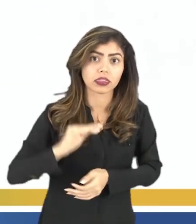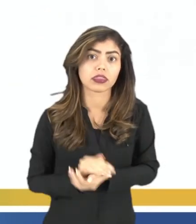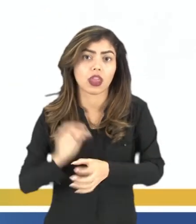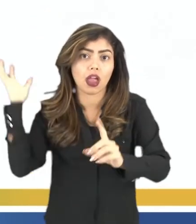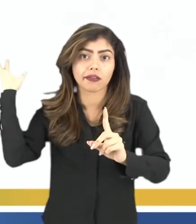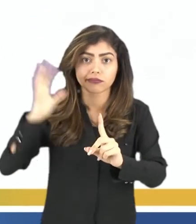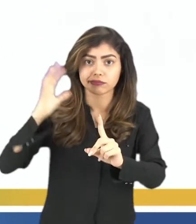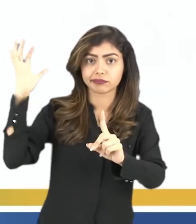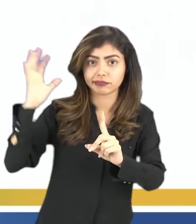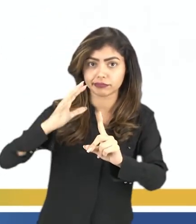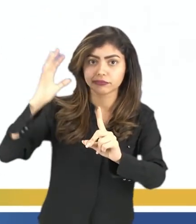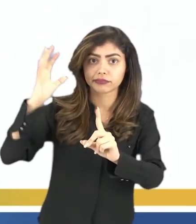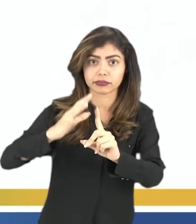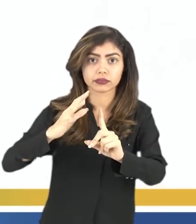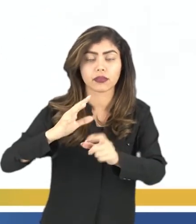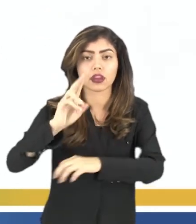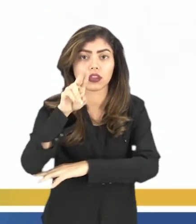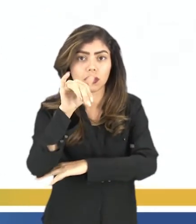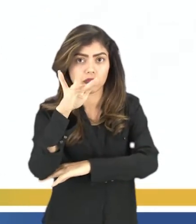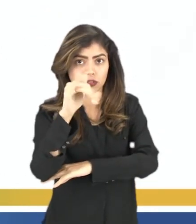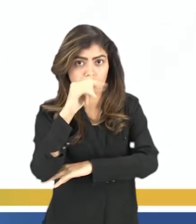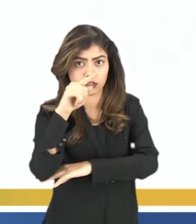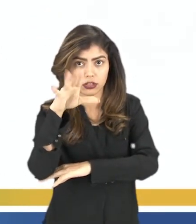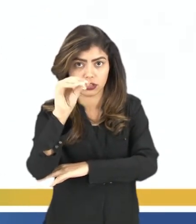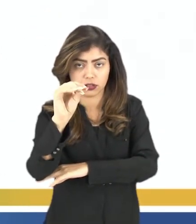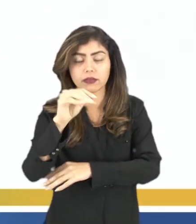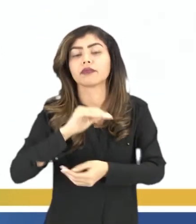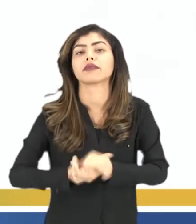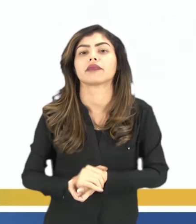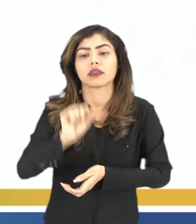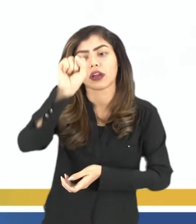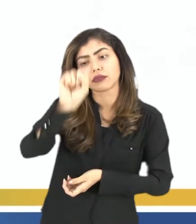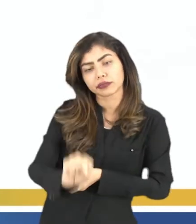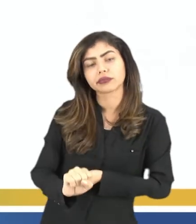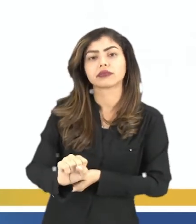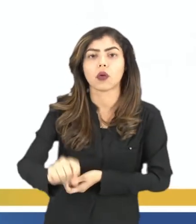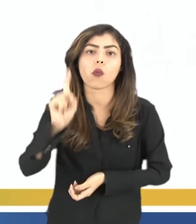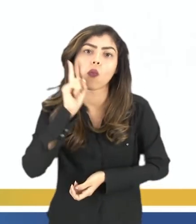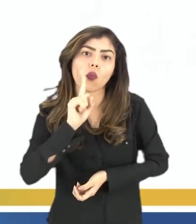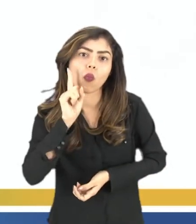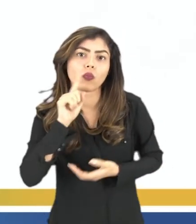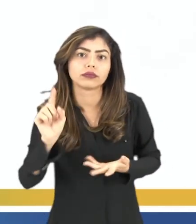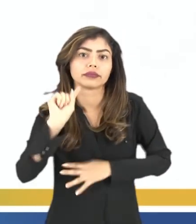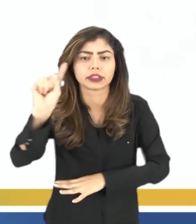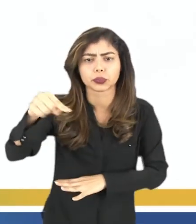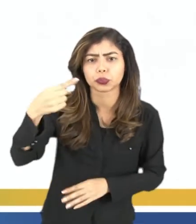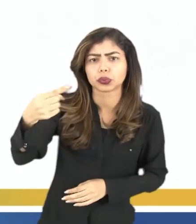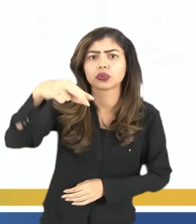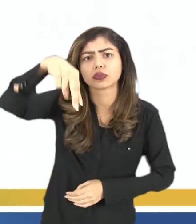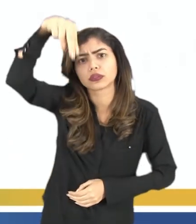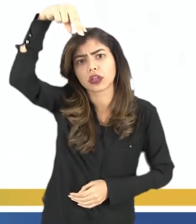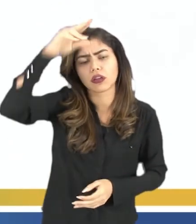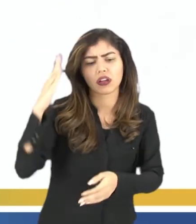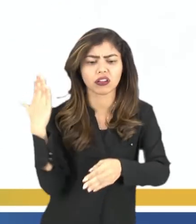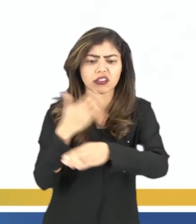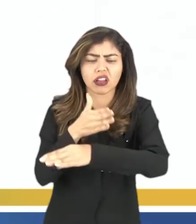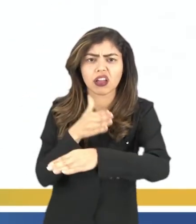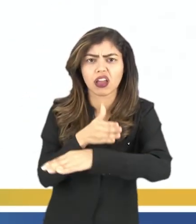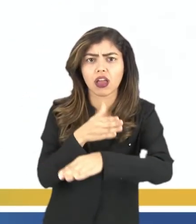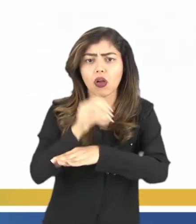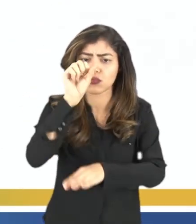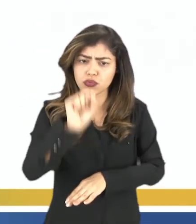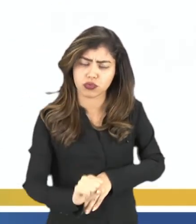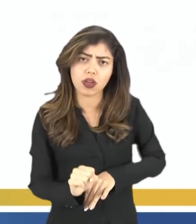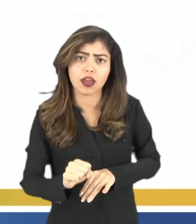influência da União Soviética, né? E ao Sul dos Estados Unidos. Então, depois, o Norte, ele vai tentar invadir o Sul. Aí,